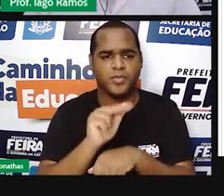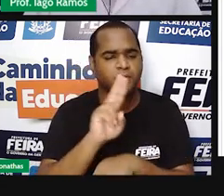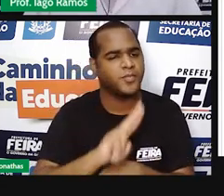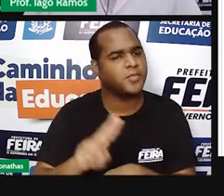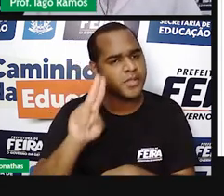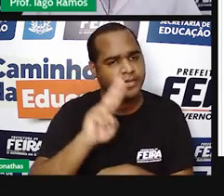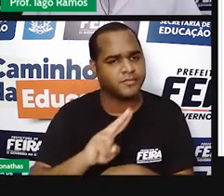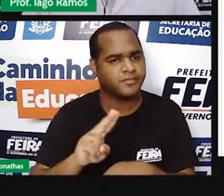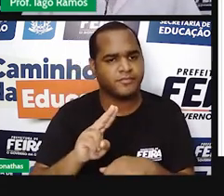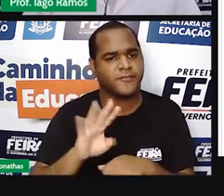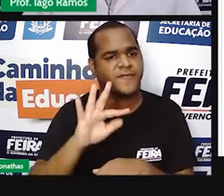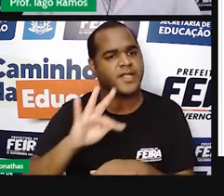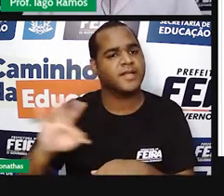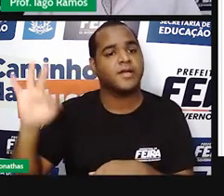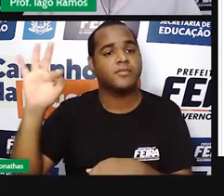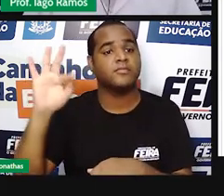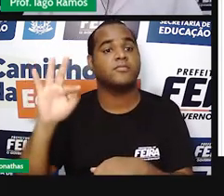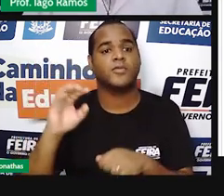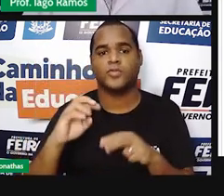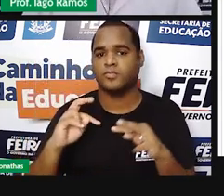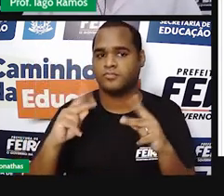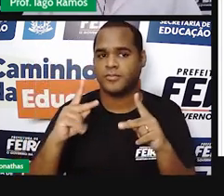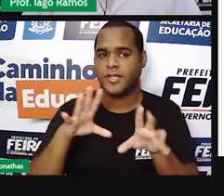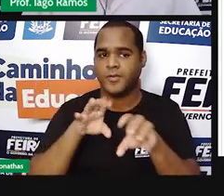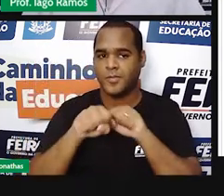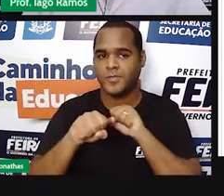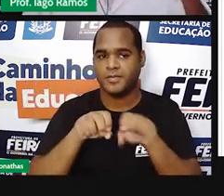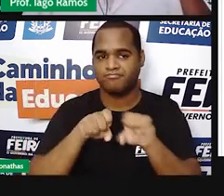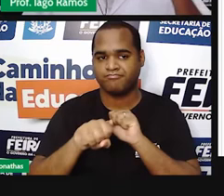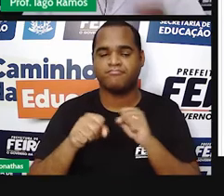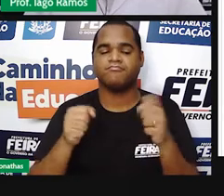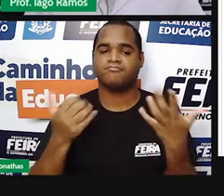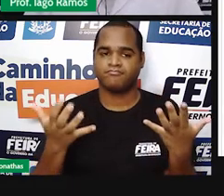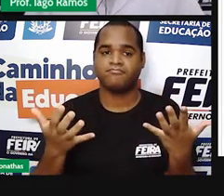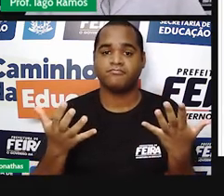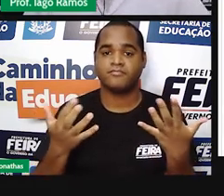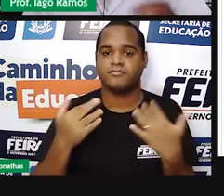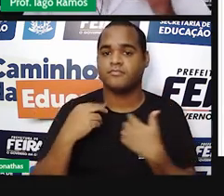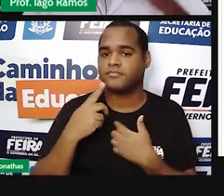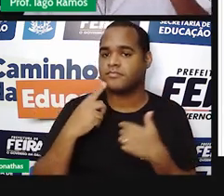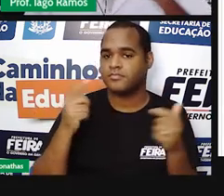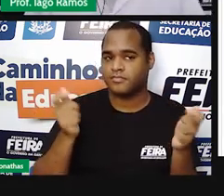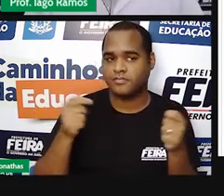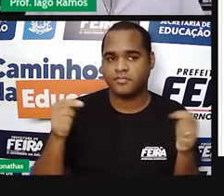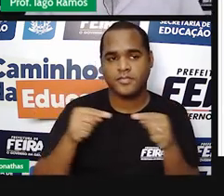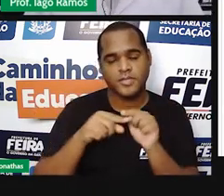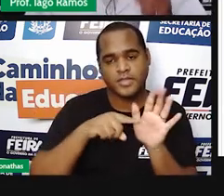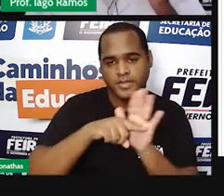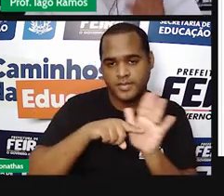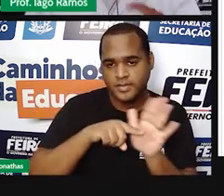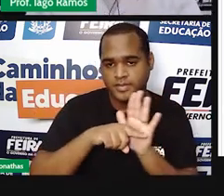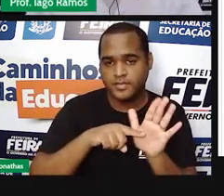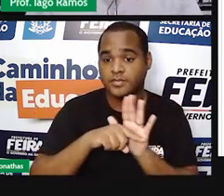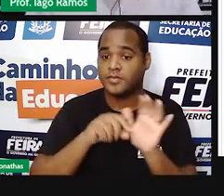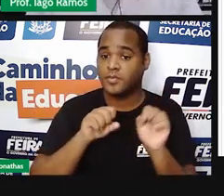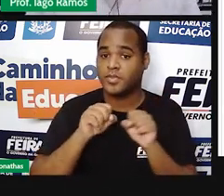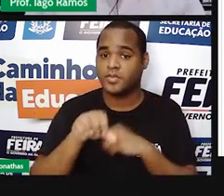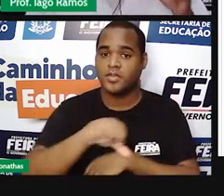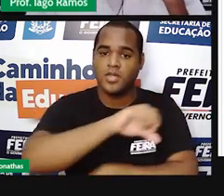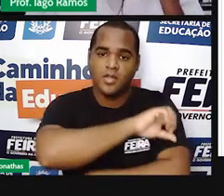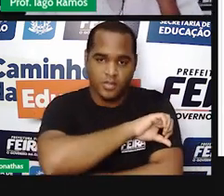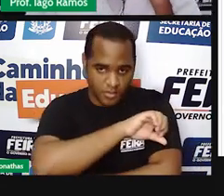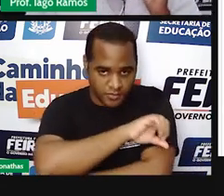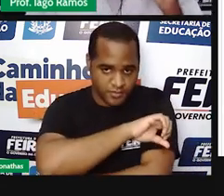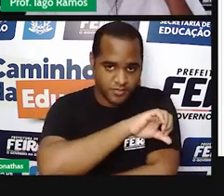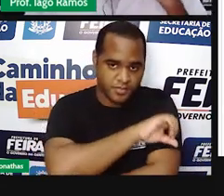para fazer aí o seu curso superior, tá bom? Então, possivelmente, é um exame que você, aluno do nono ano,